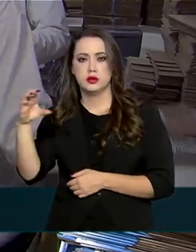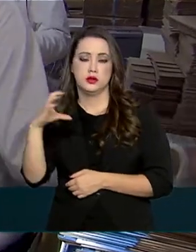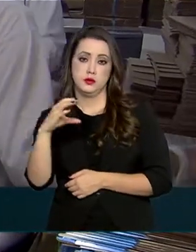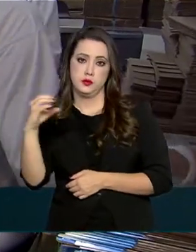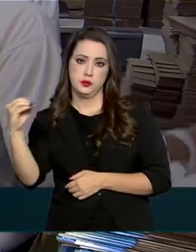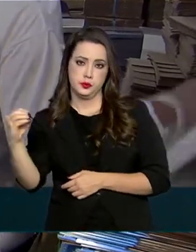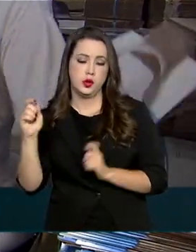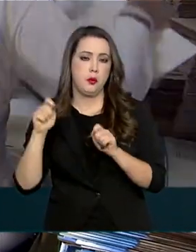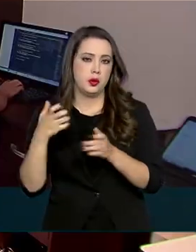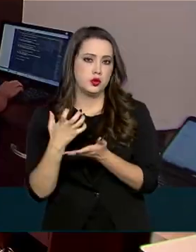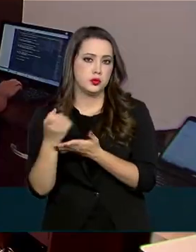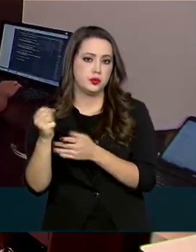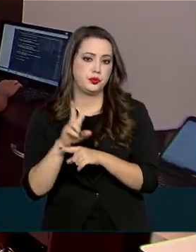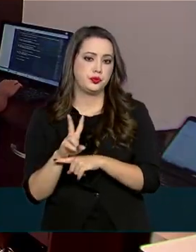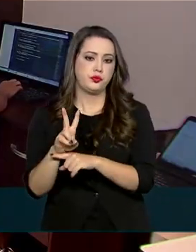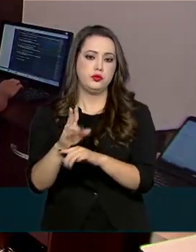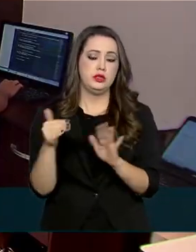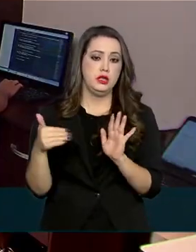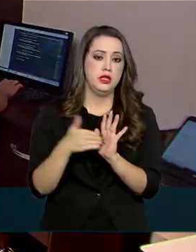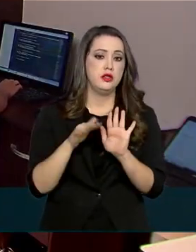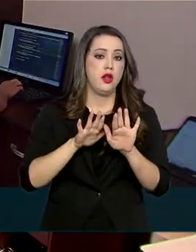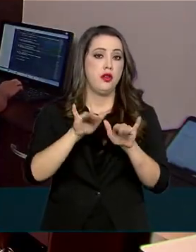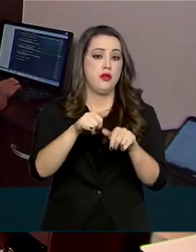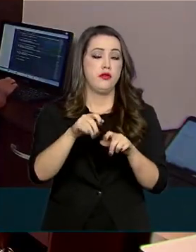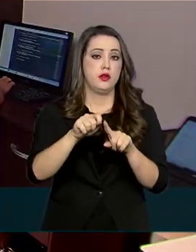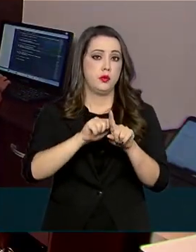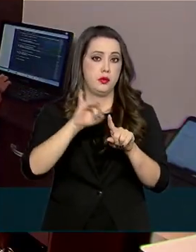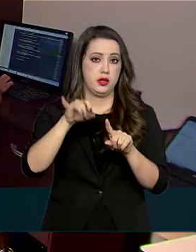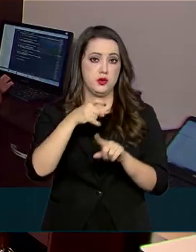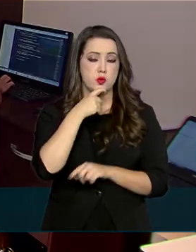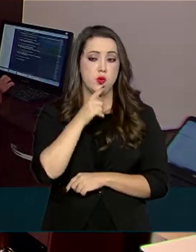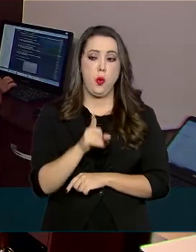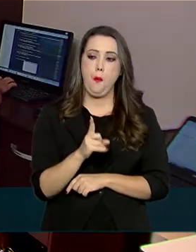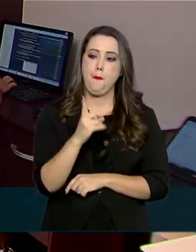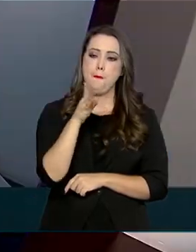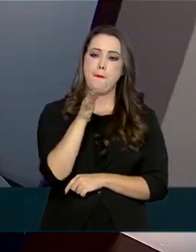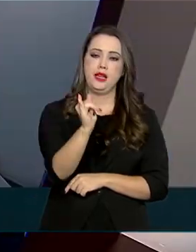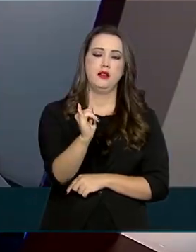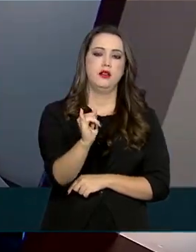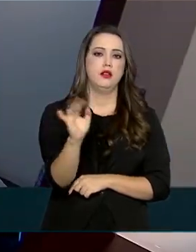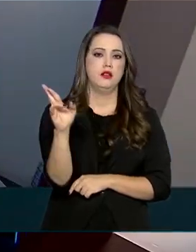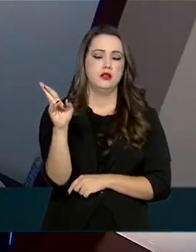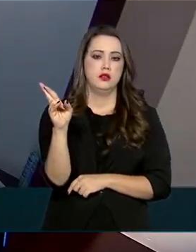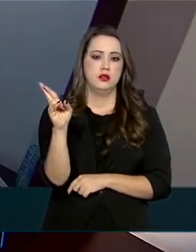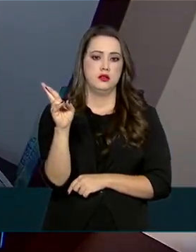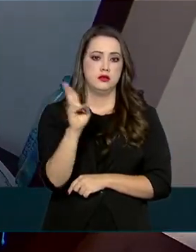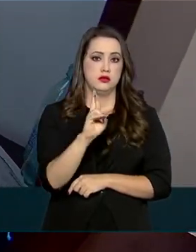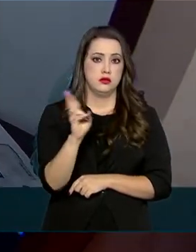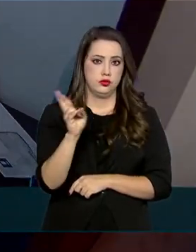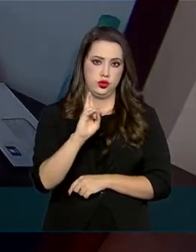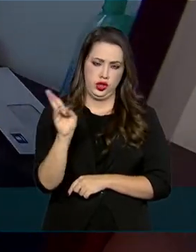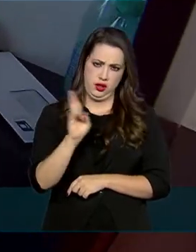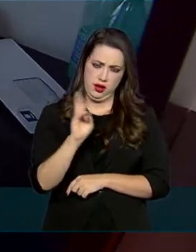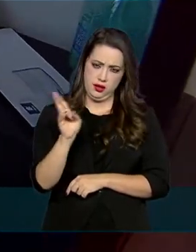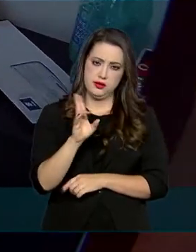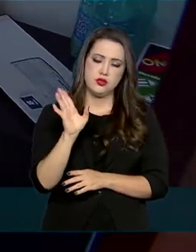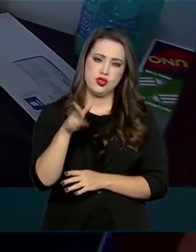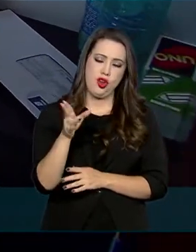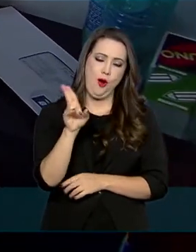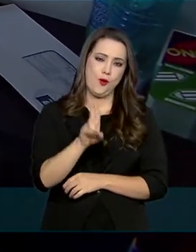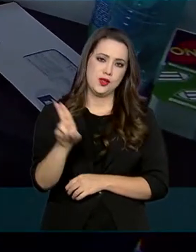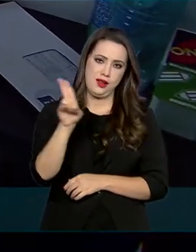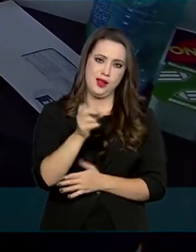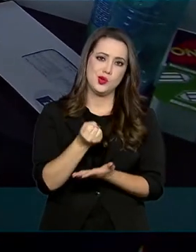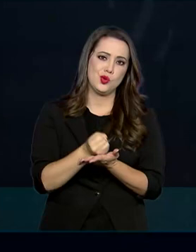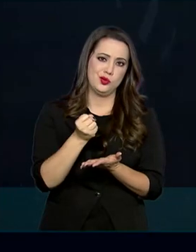e centro-oeste. Até o fim de julho, R 1,3 bilhão já tinham sido